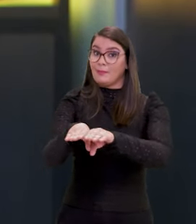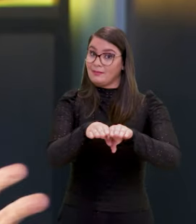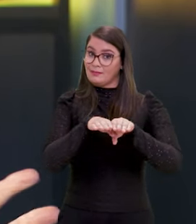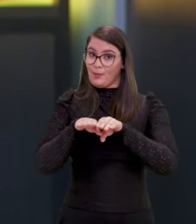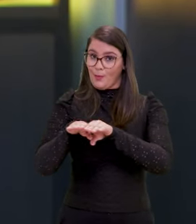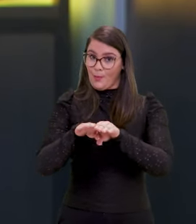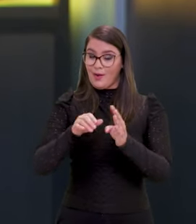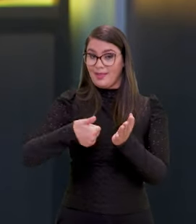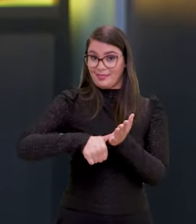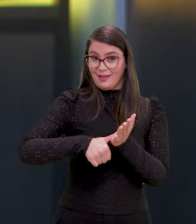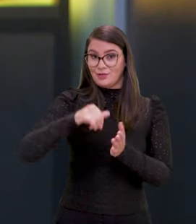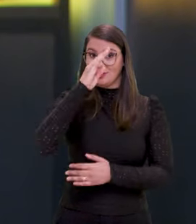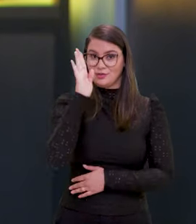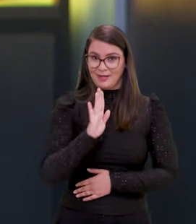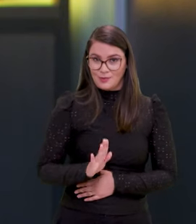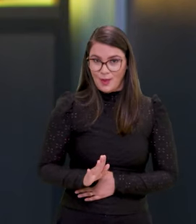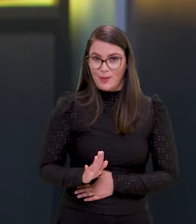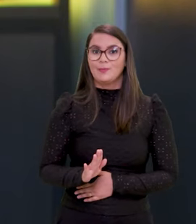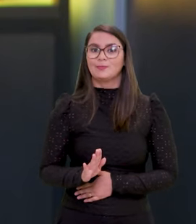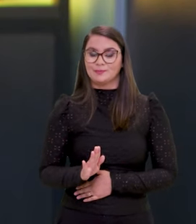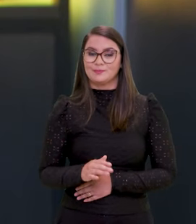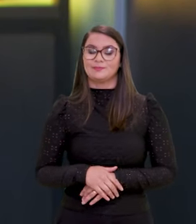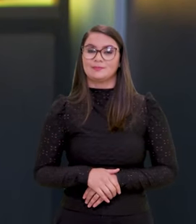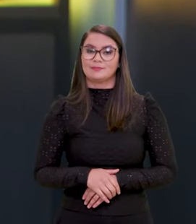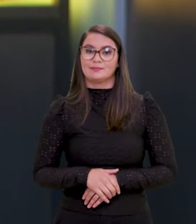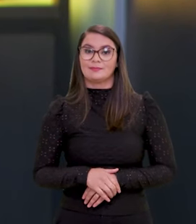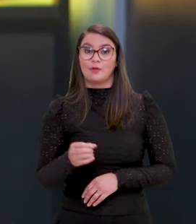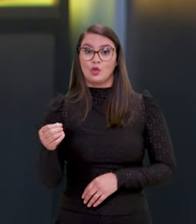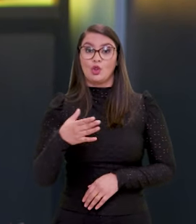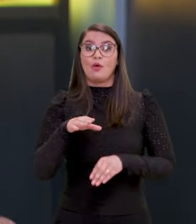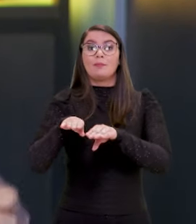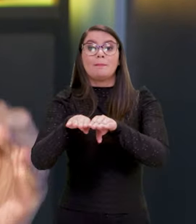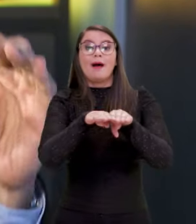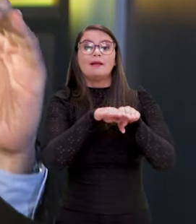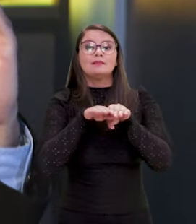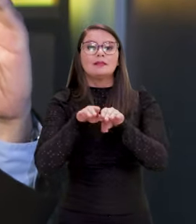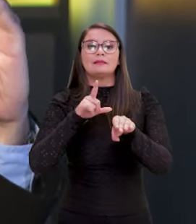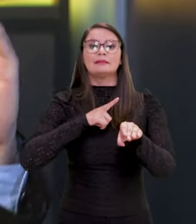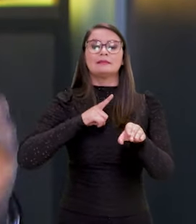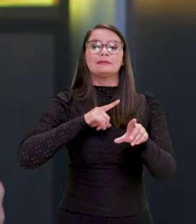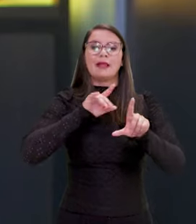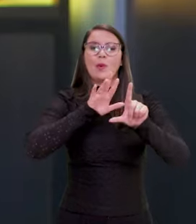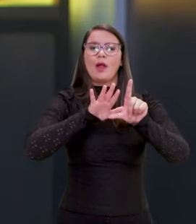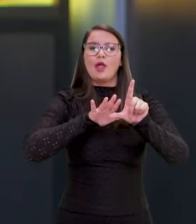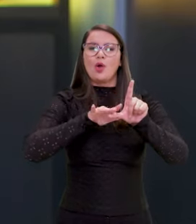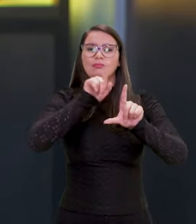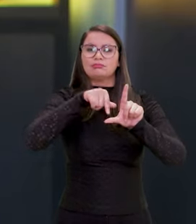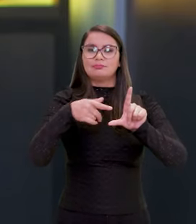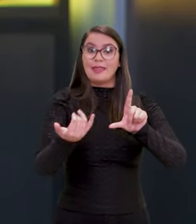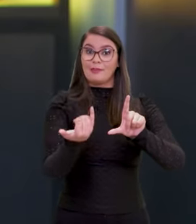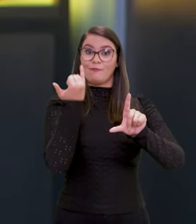carteira de identidade nacional, que é assim com esse novo padrão que tem um QR Code que inclusive